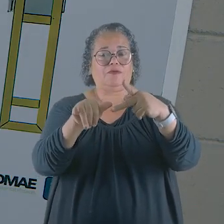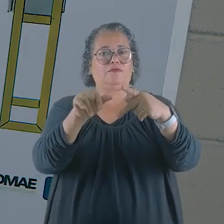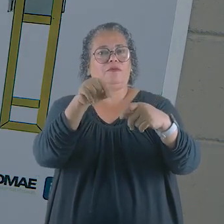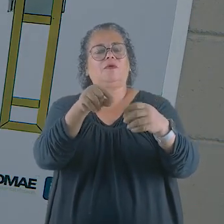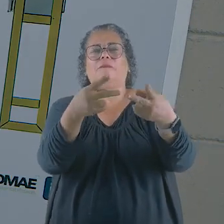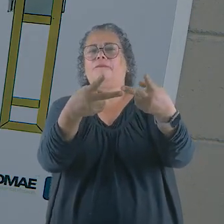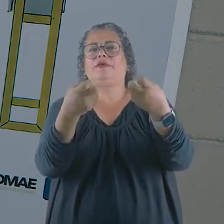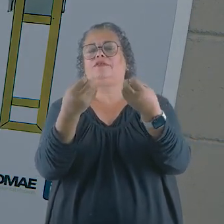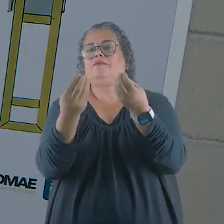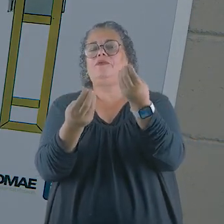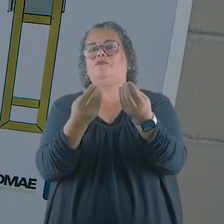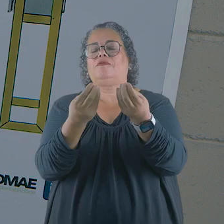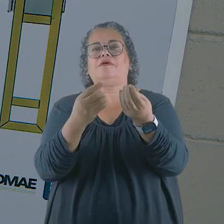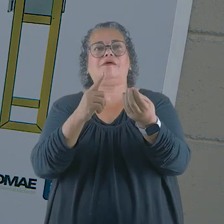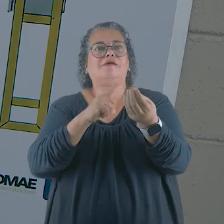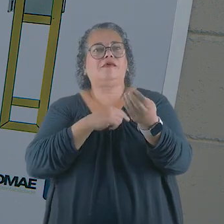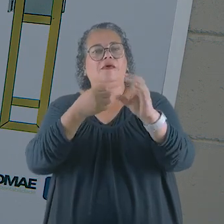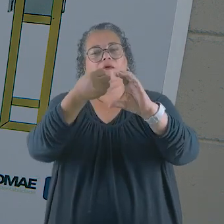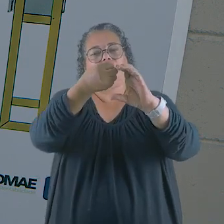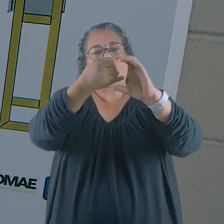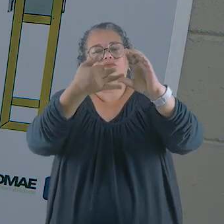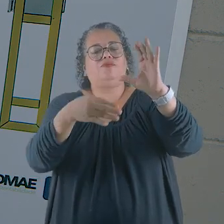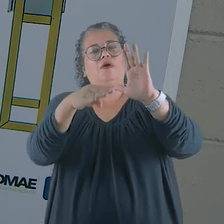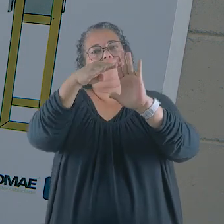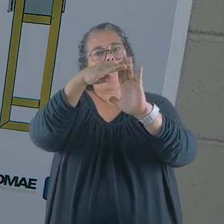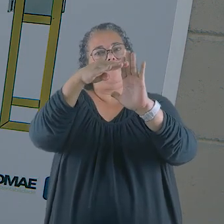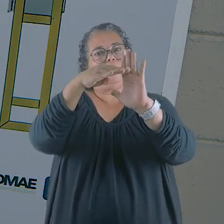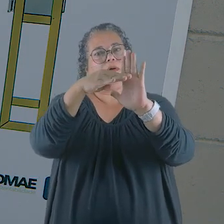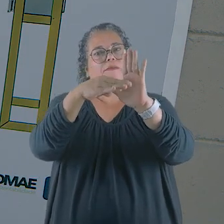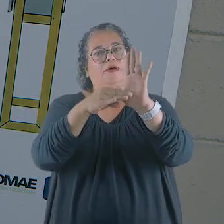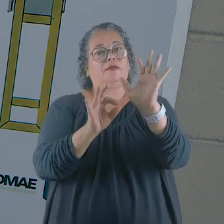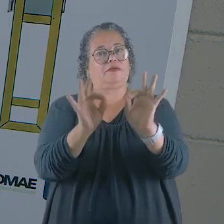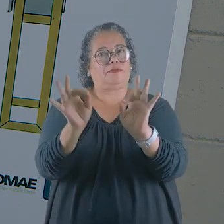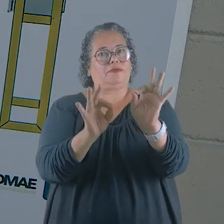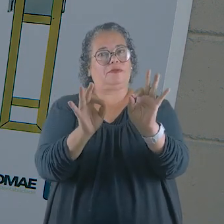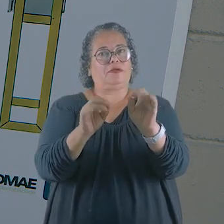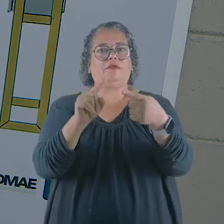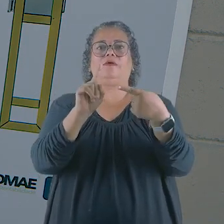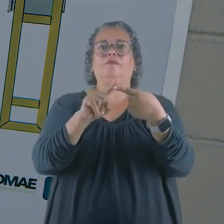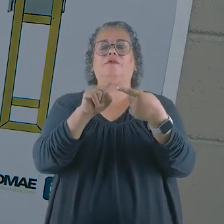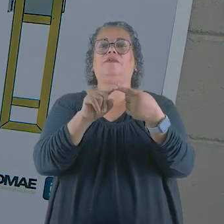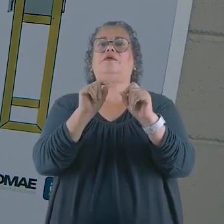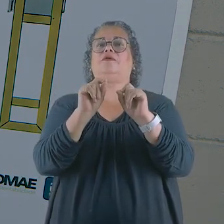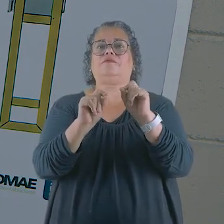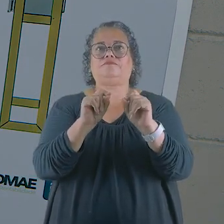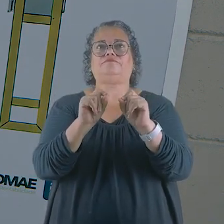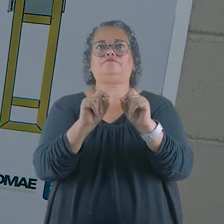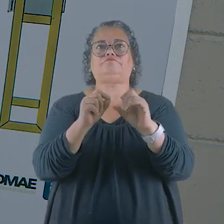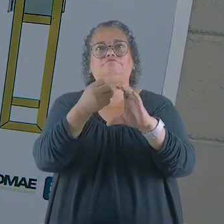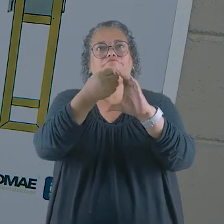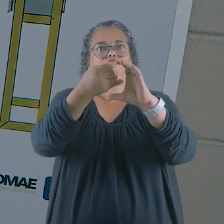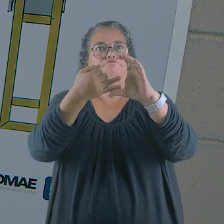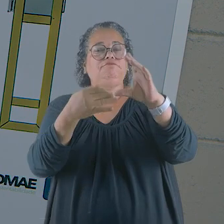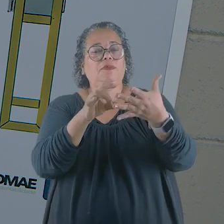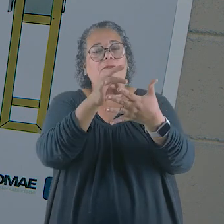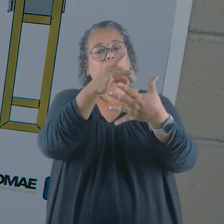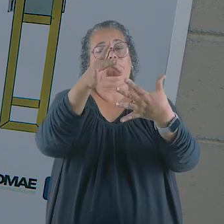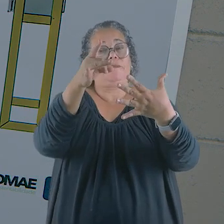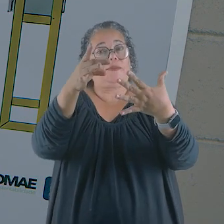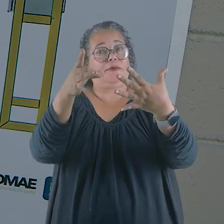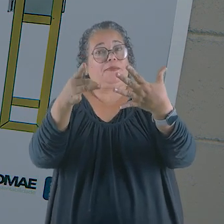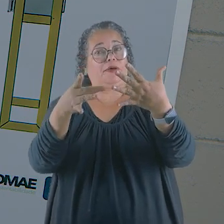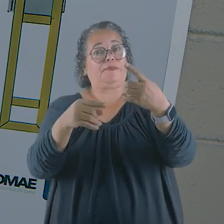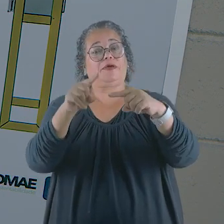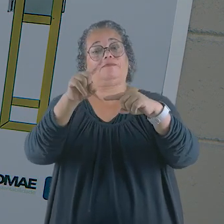Nele vocês podem ver que nós temos definidas várias etapas desse processo. A primeira etapa desse processo consiste na caracterização de cada